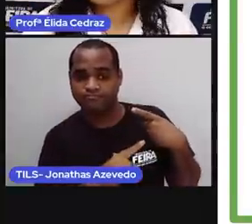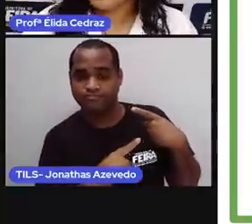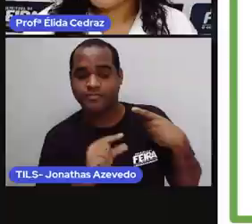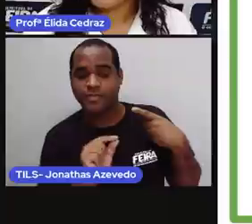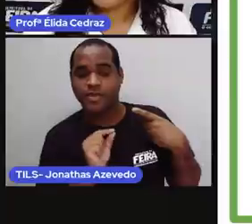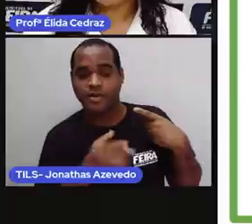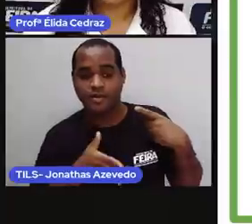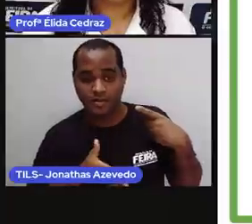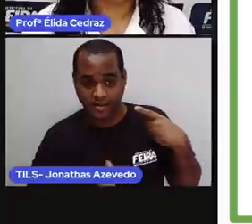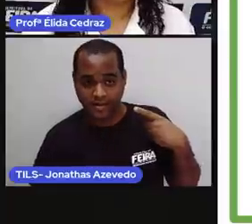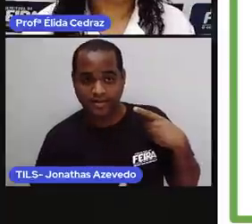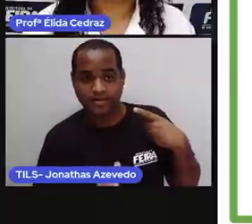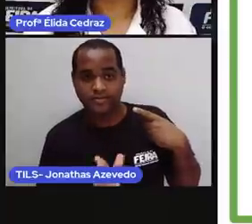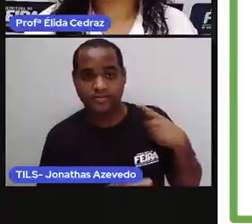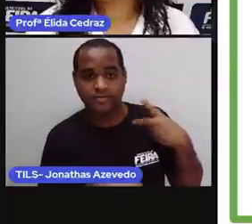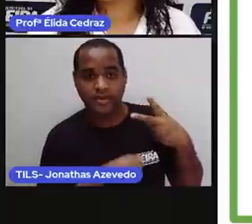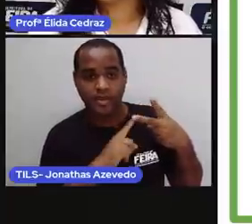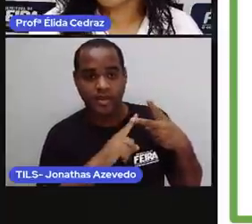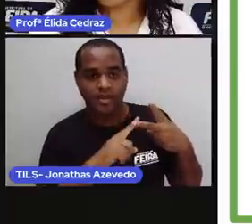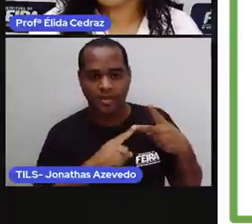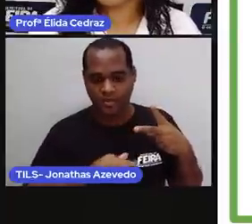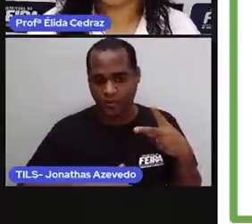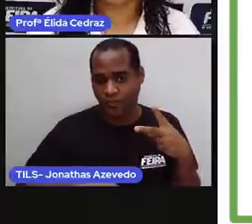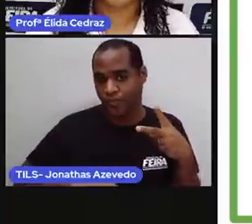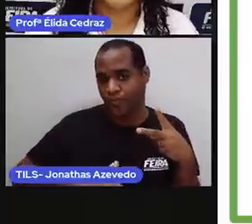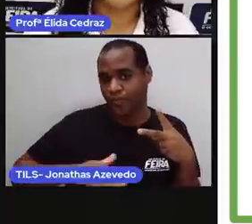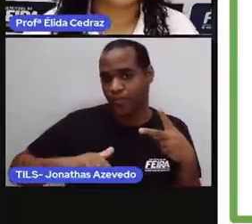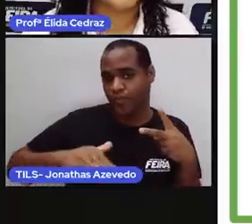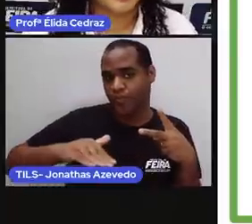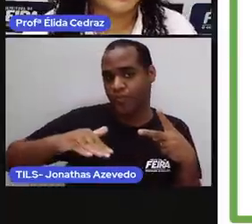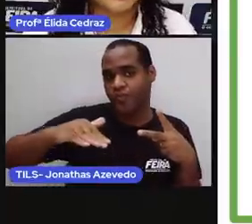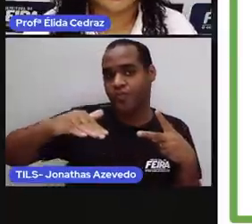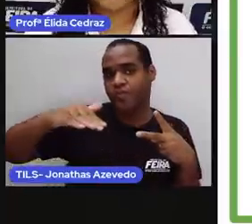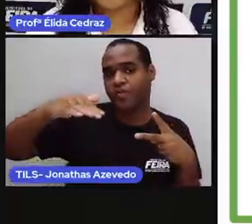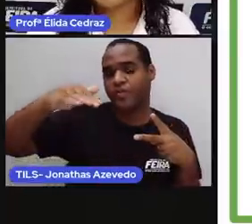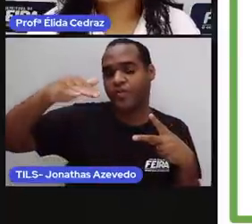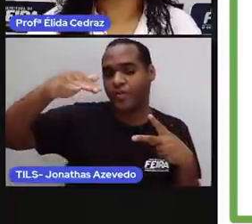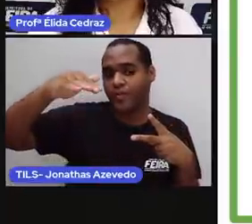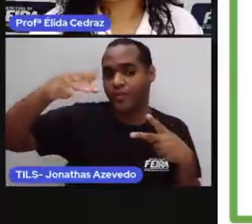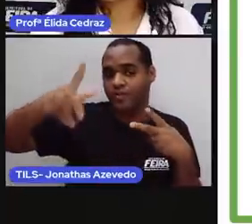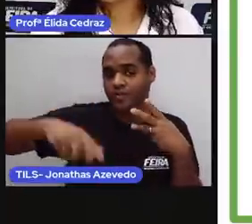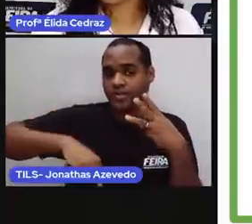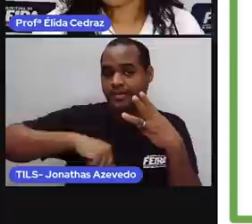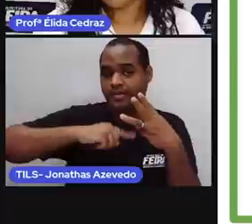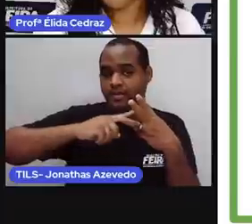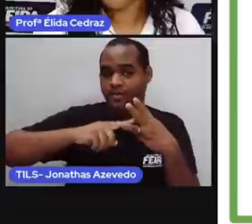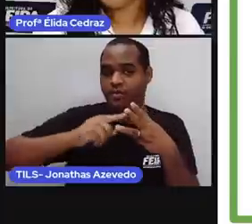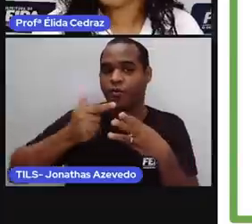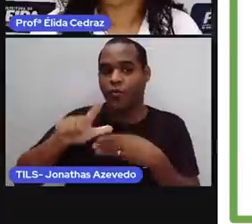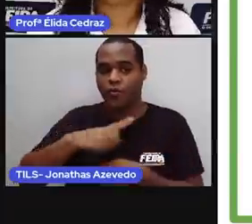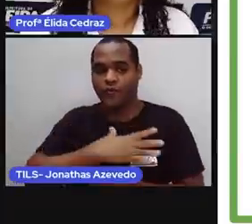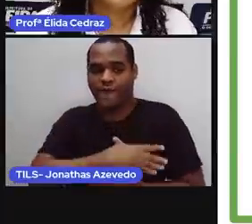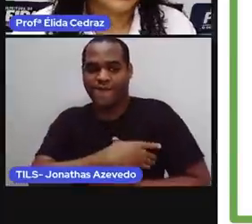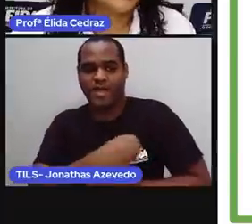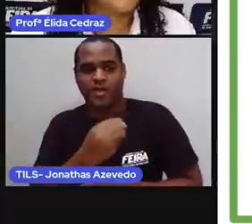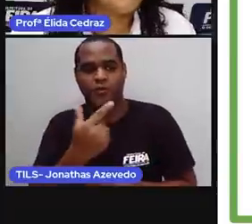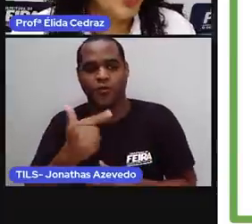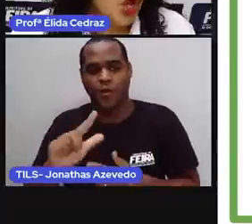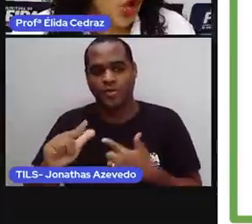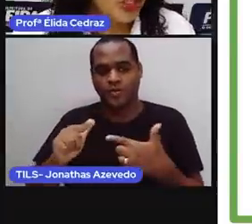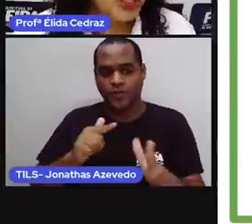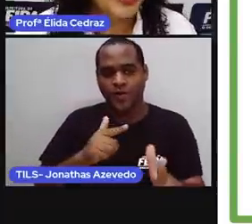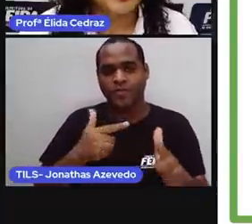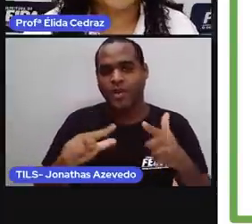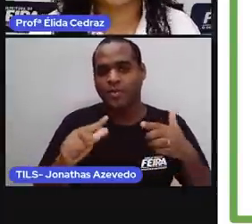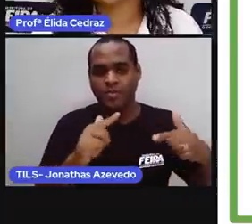nascem, desenvolvem-se, ou seja, eles crescem. Eles se reproduzem, têm